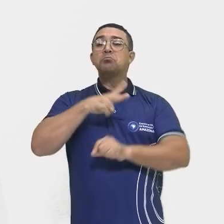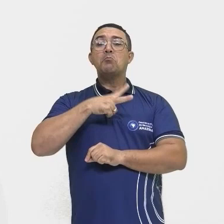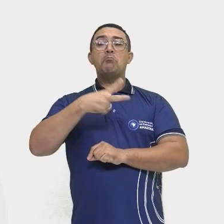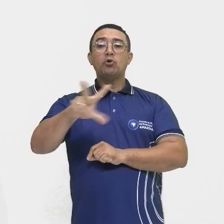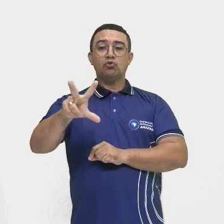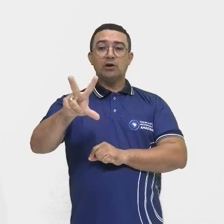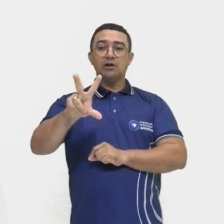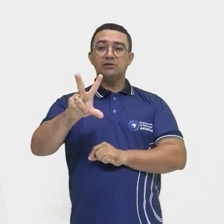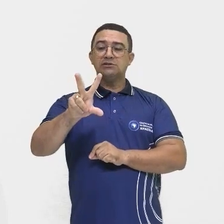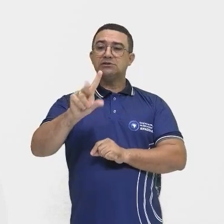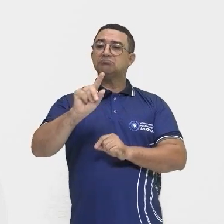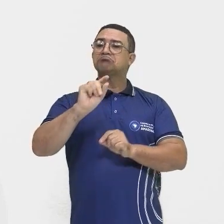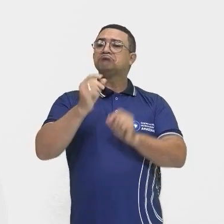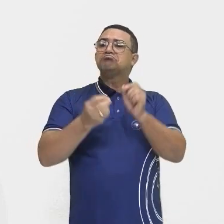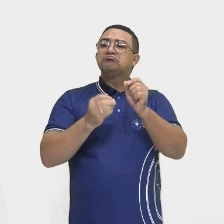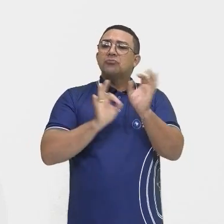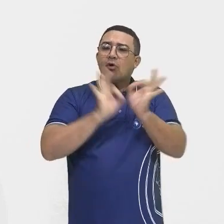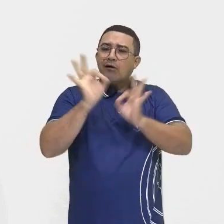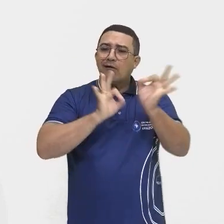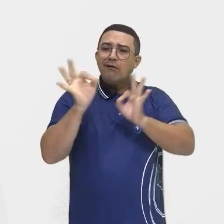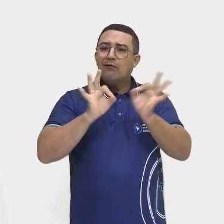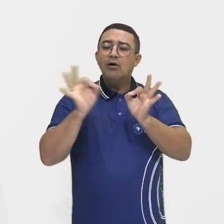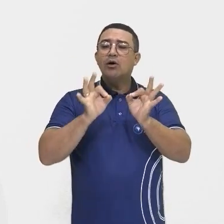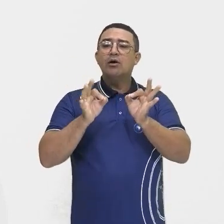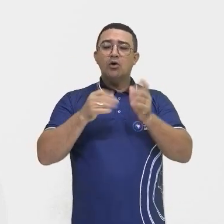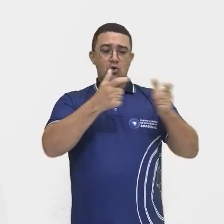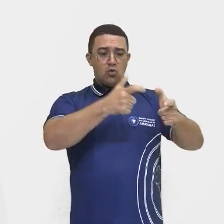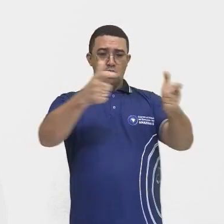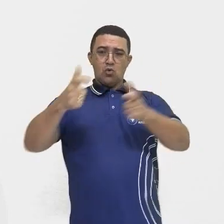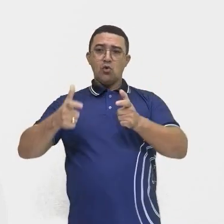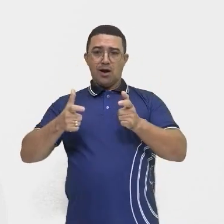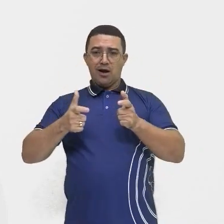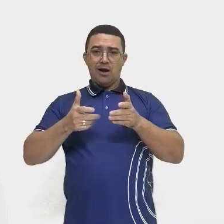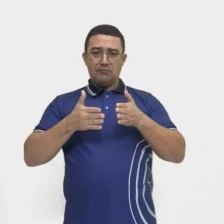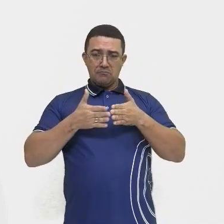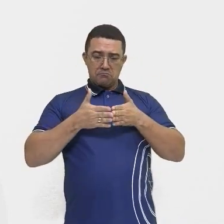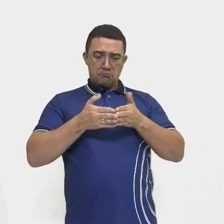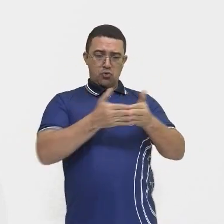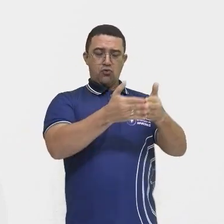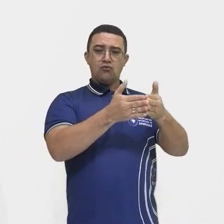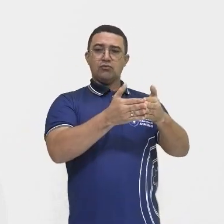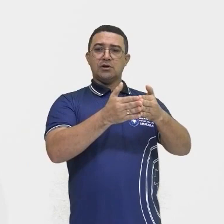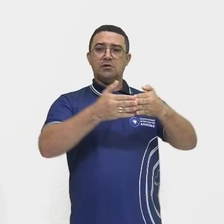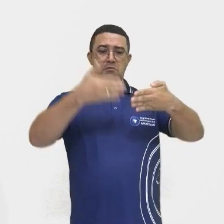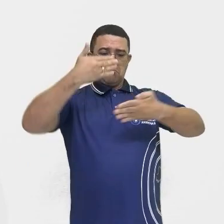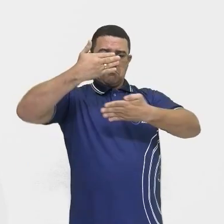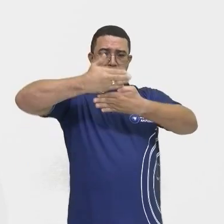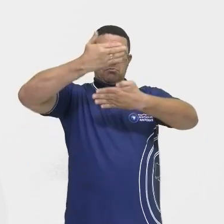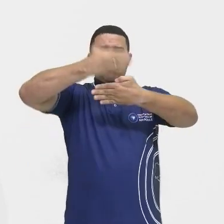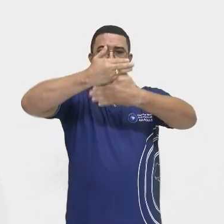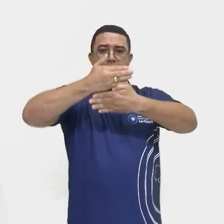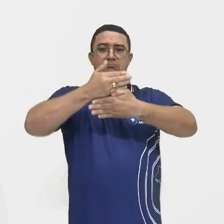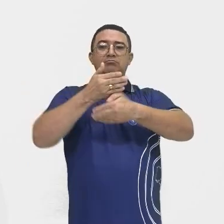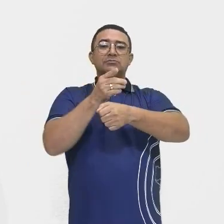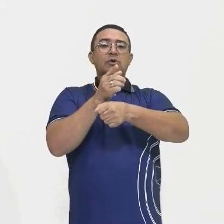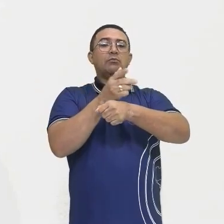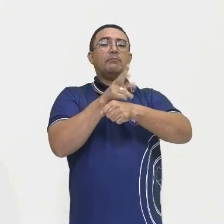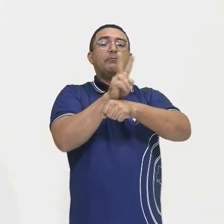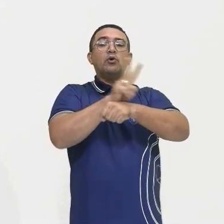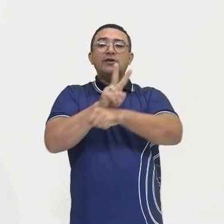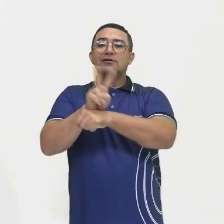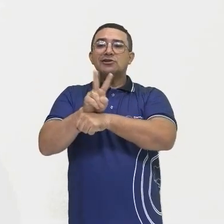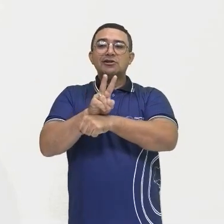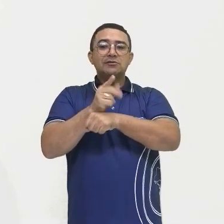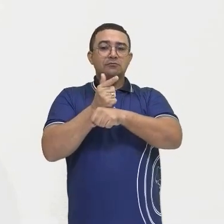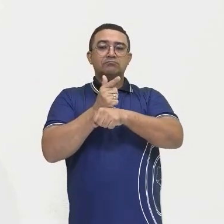portugueses, eles fundaram aí os portos para defender essas regiões, né? Nesses núcleos urbanos que foram